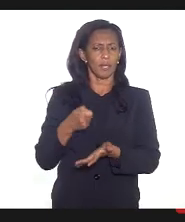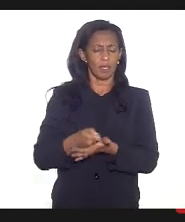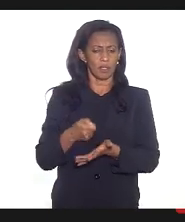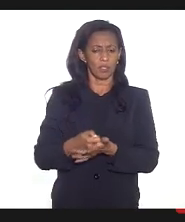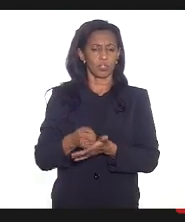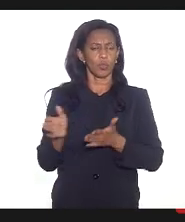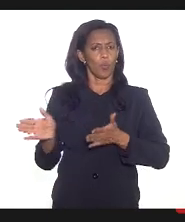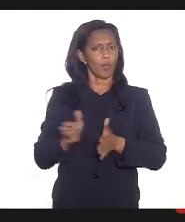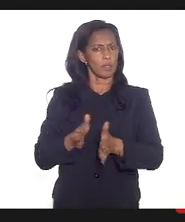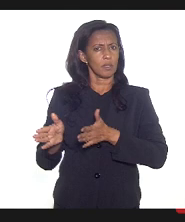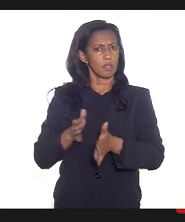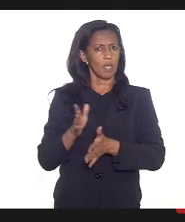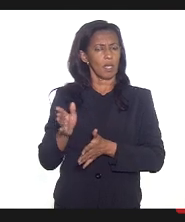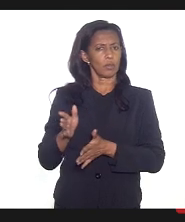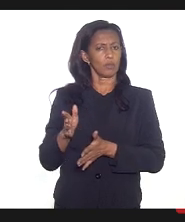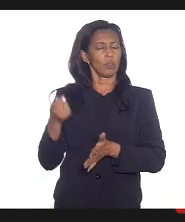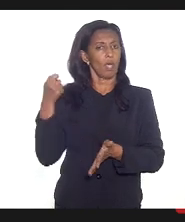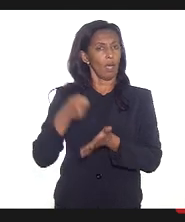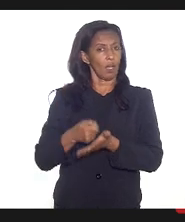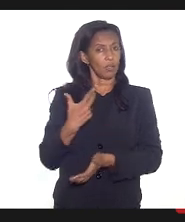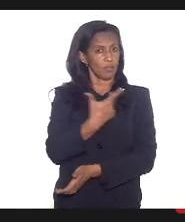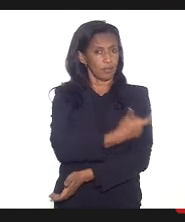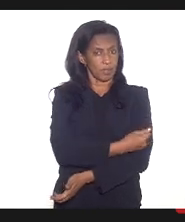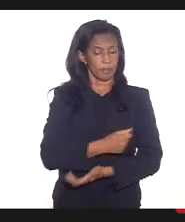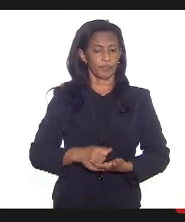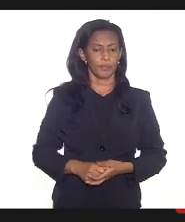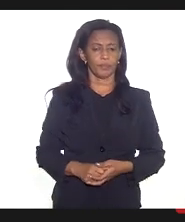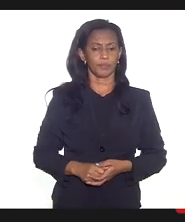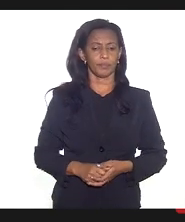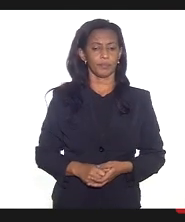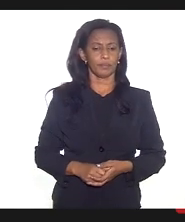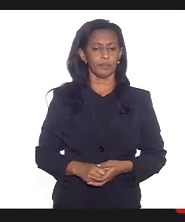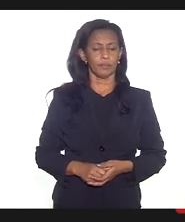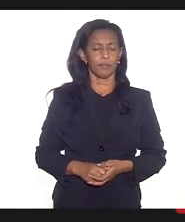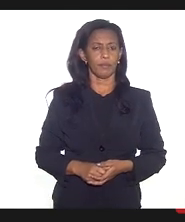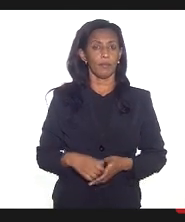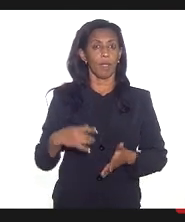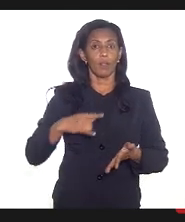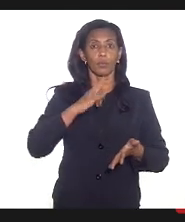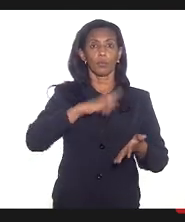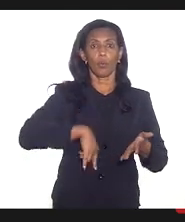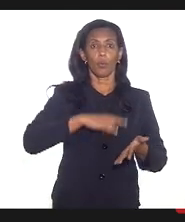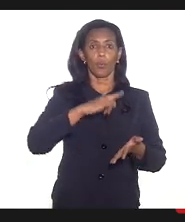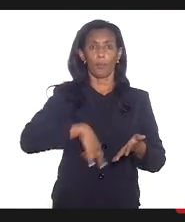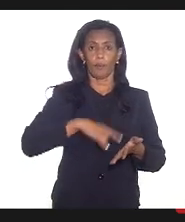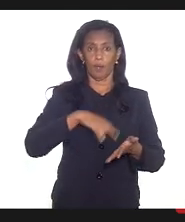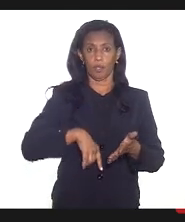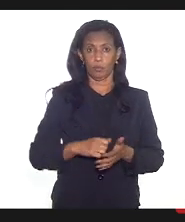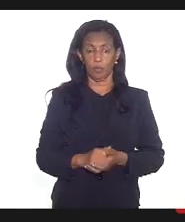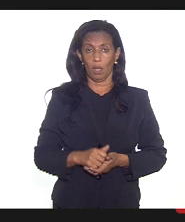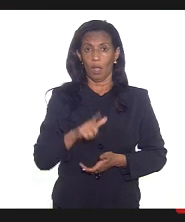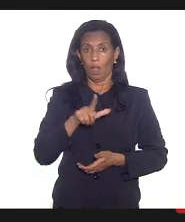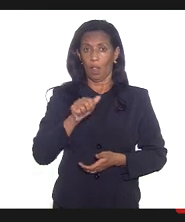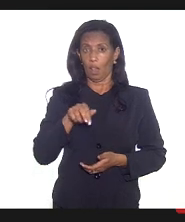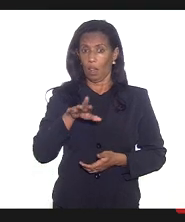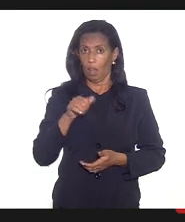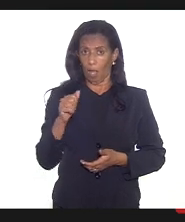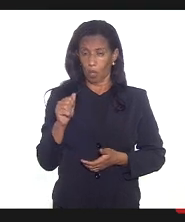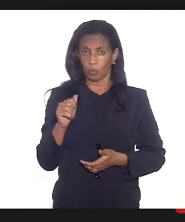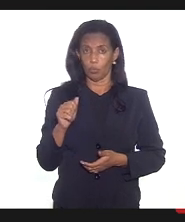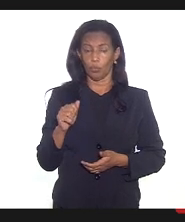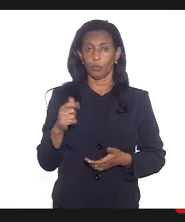o acesso e garantir a vacinação questões de documentos o laudo médico realmente